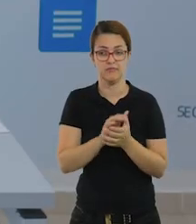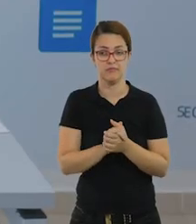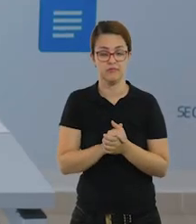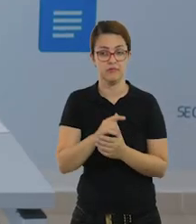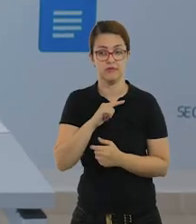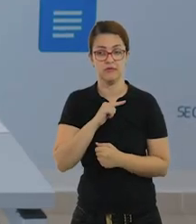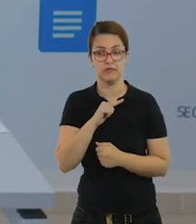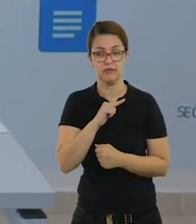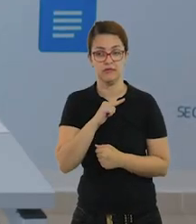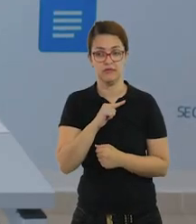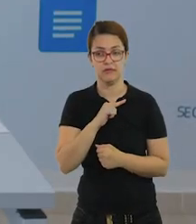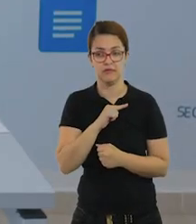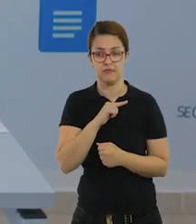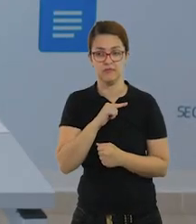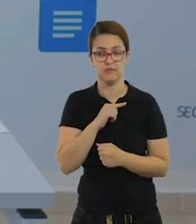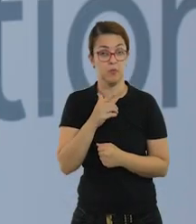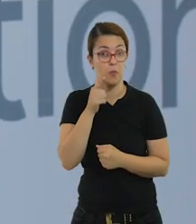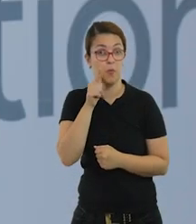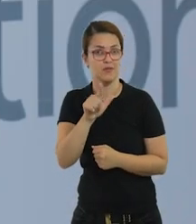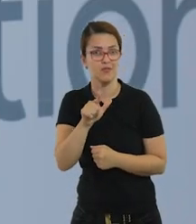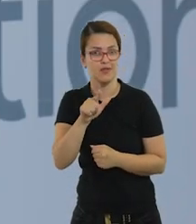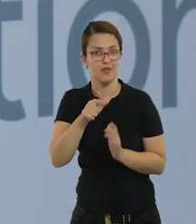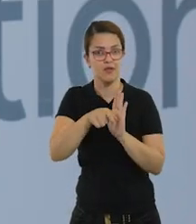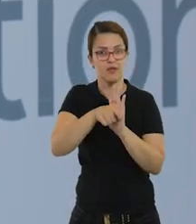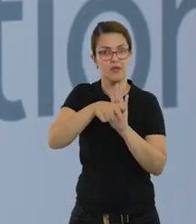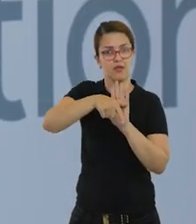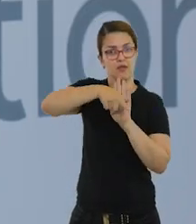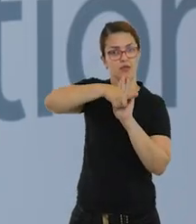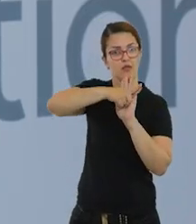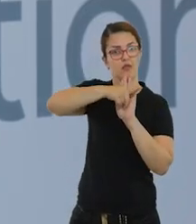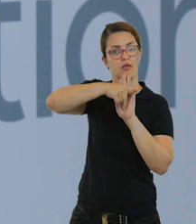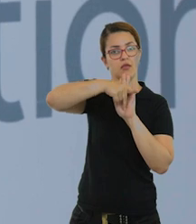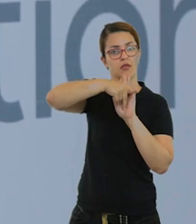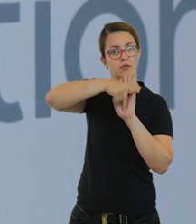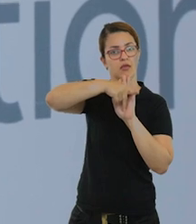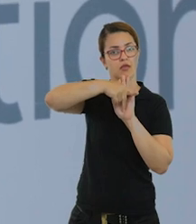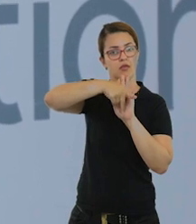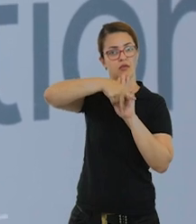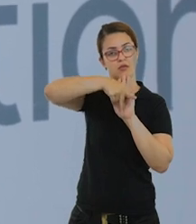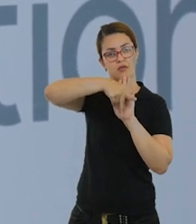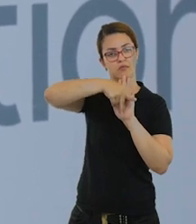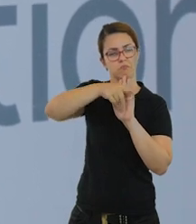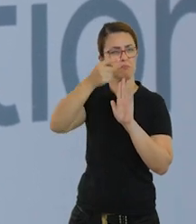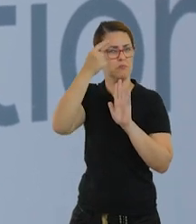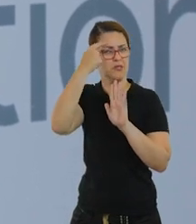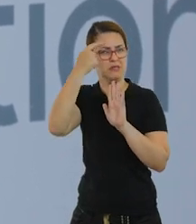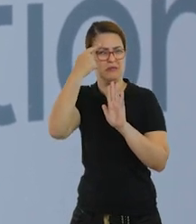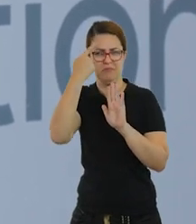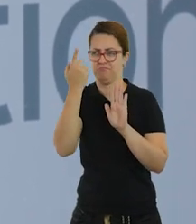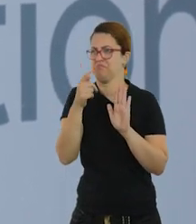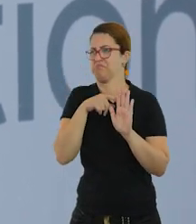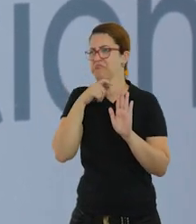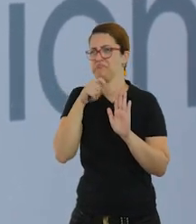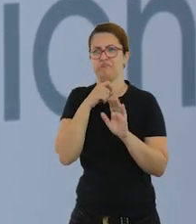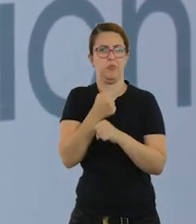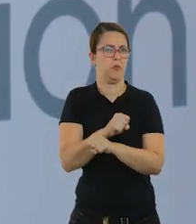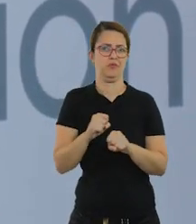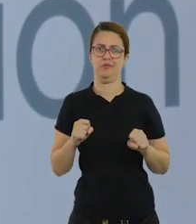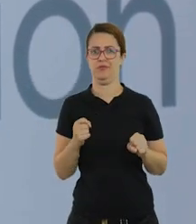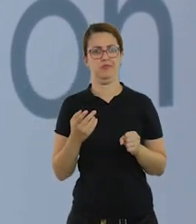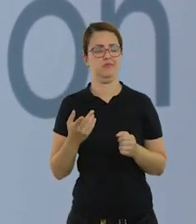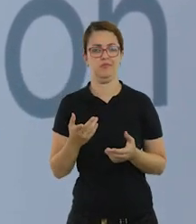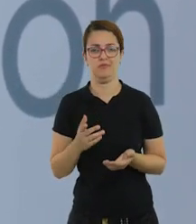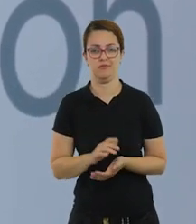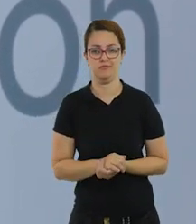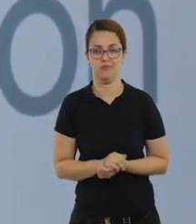postura que ele tenha familiaridade, né? Que ele consiga fazer. Senão, ele vai acabar achando que a atividade é impossível,